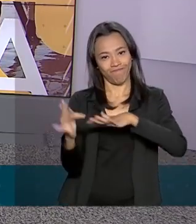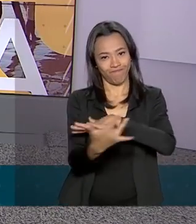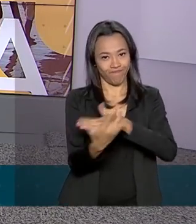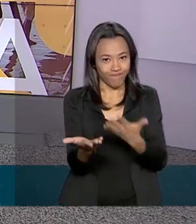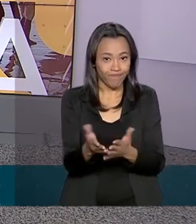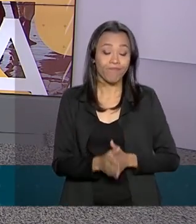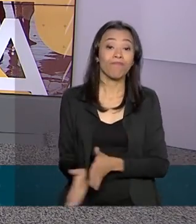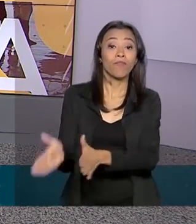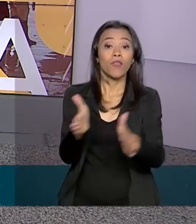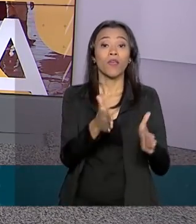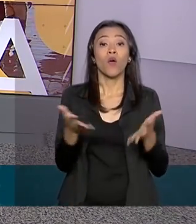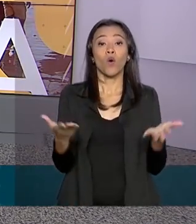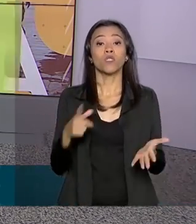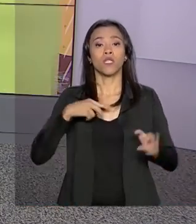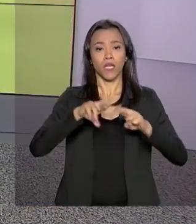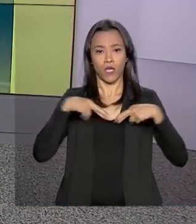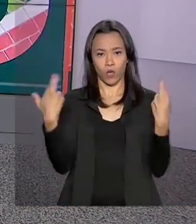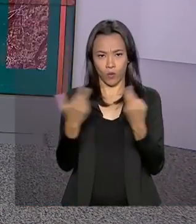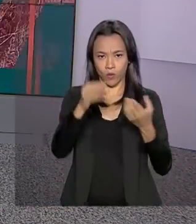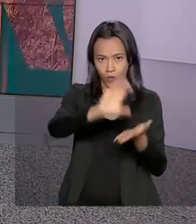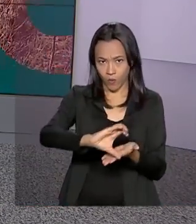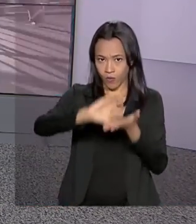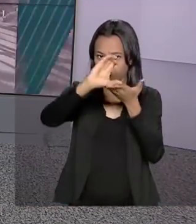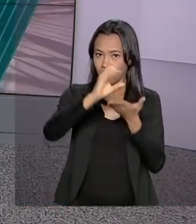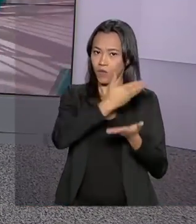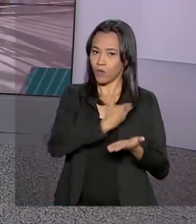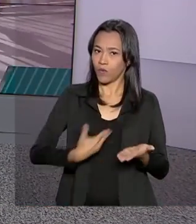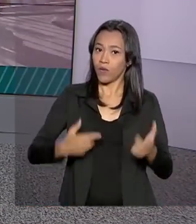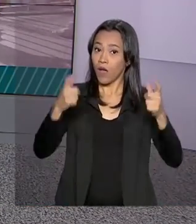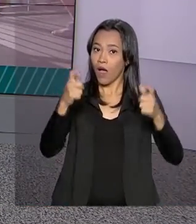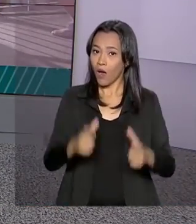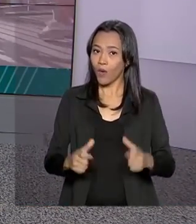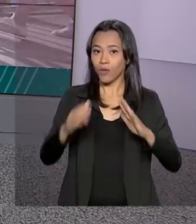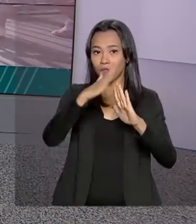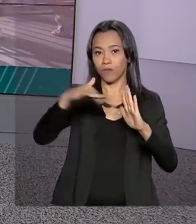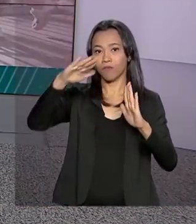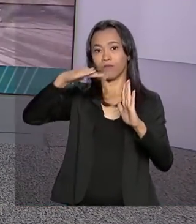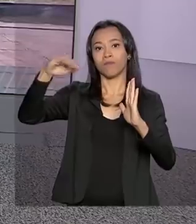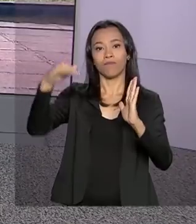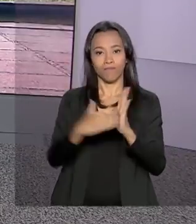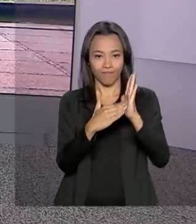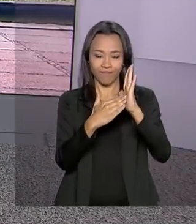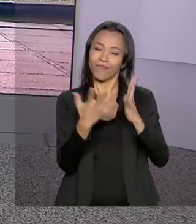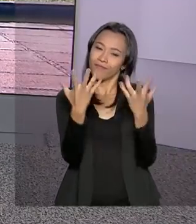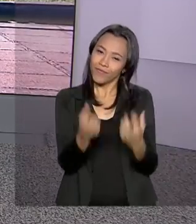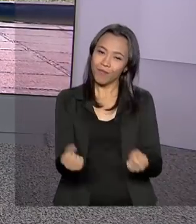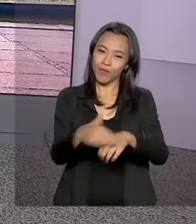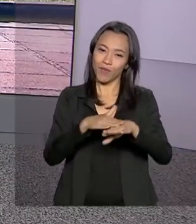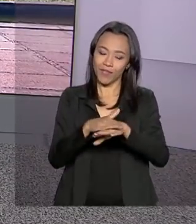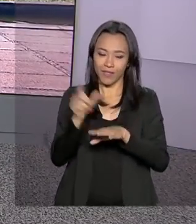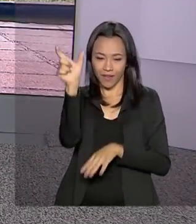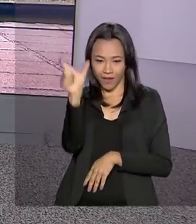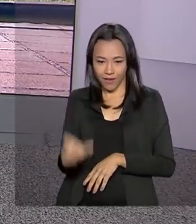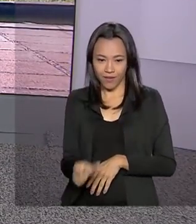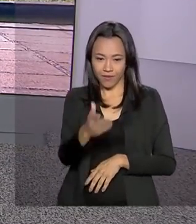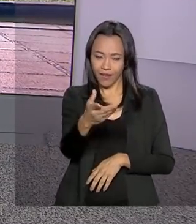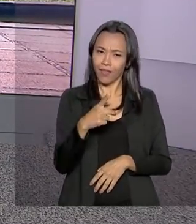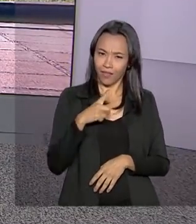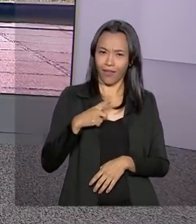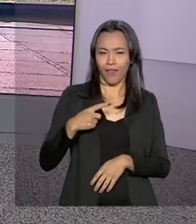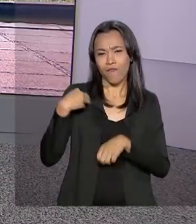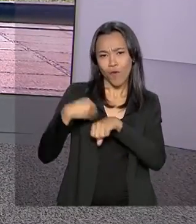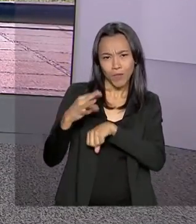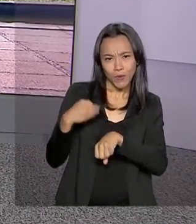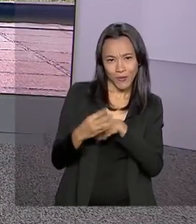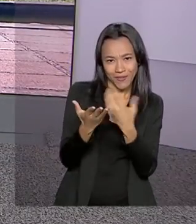Hoje tem reunião do Conselho de Governo no Palácio da Alvorada e é pra lá que a gente vai agora conversar com a repórter Luana Karen, que tem ao vivo as informações